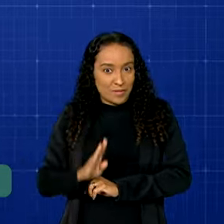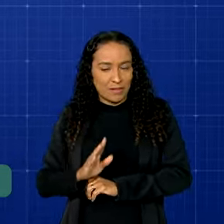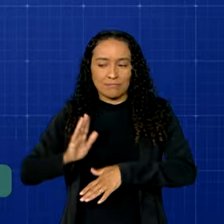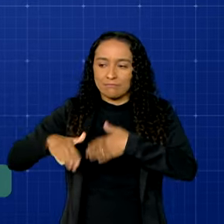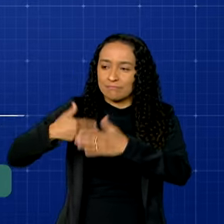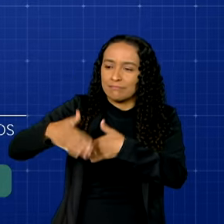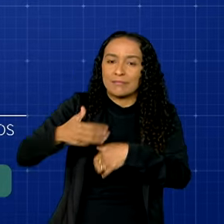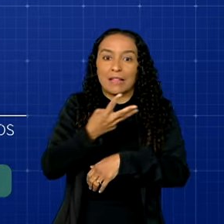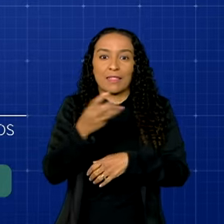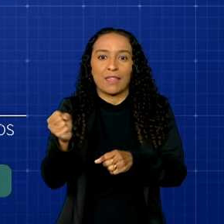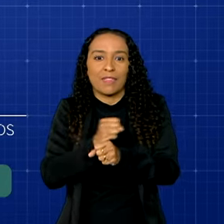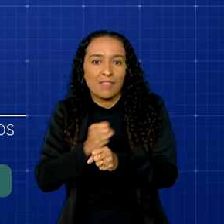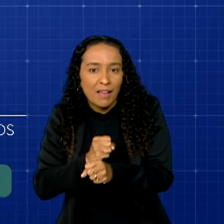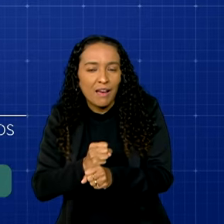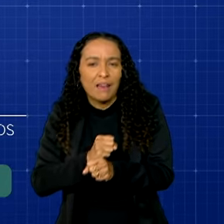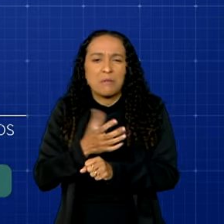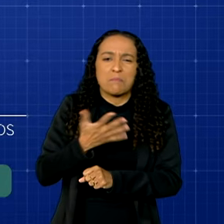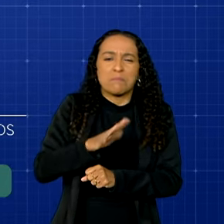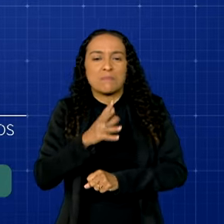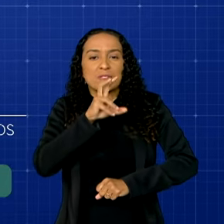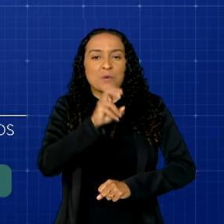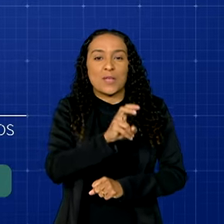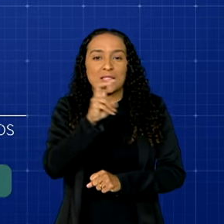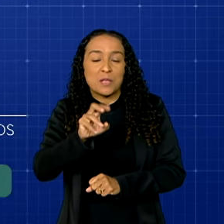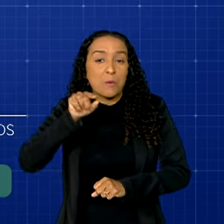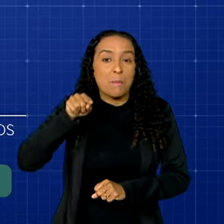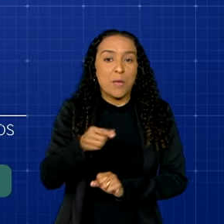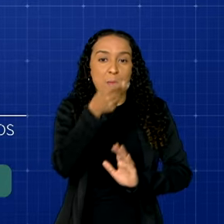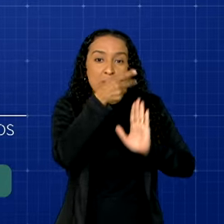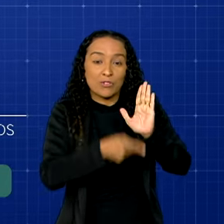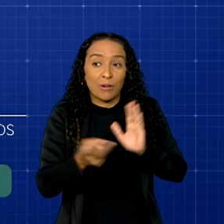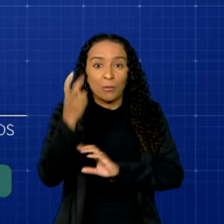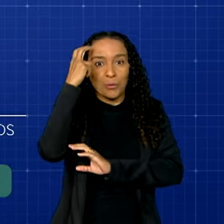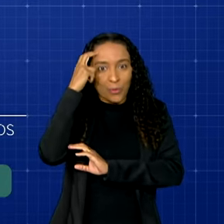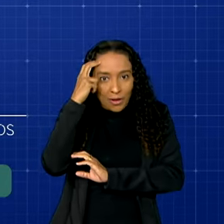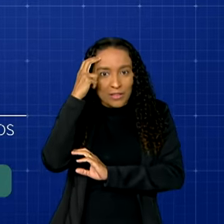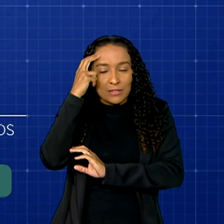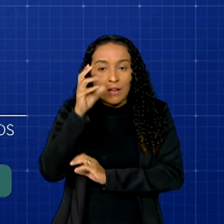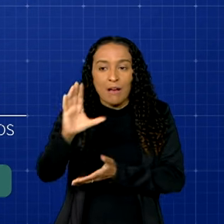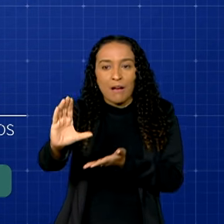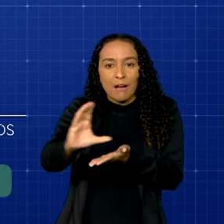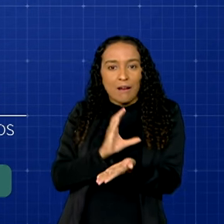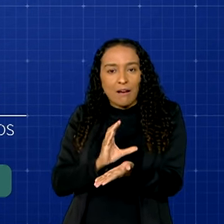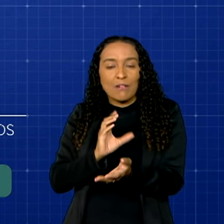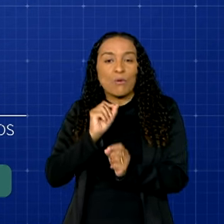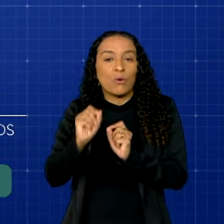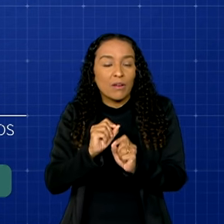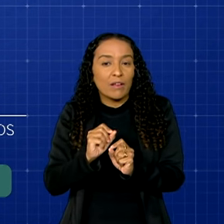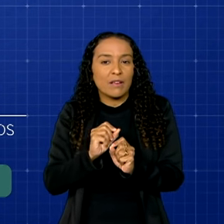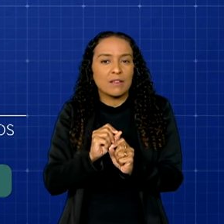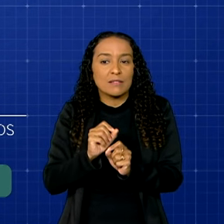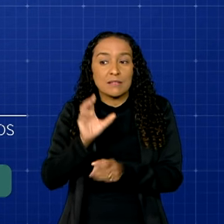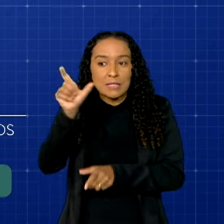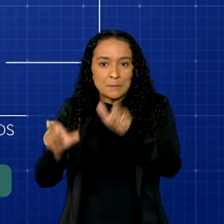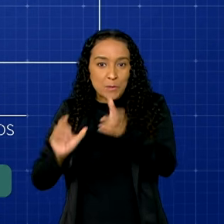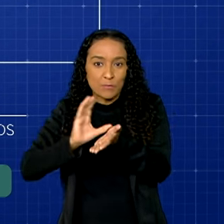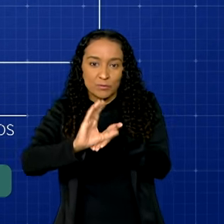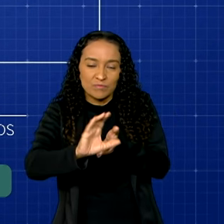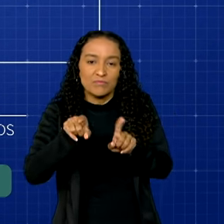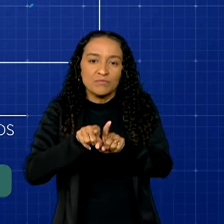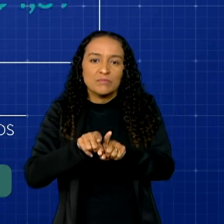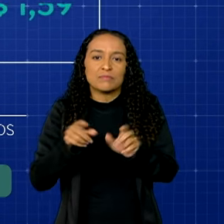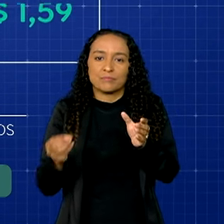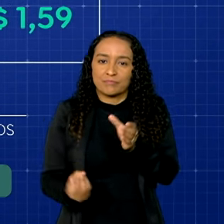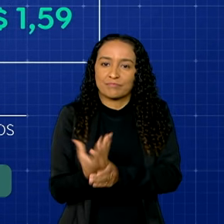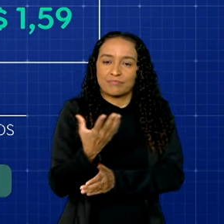longo de mais de 30 anos, cerca de 55 mil projetos culturais receberam investimentos dos patrocinadores e